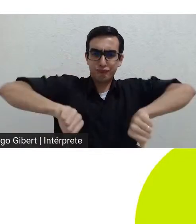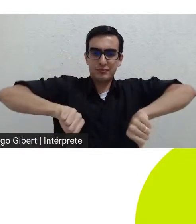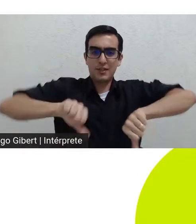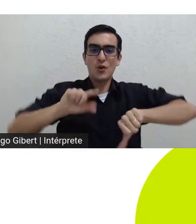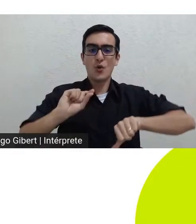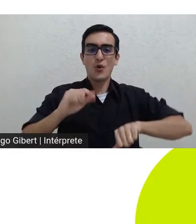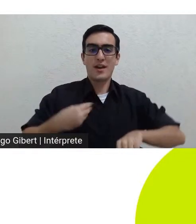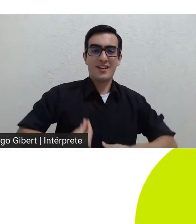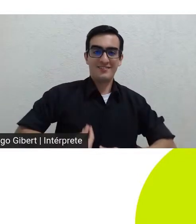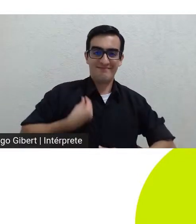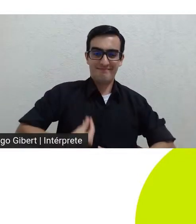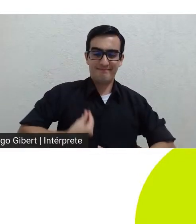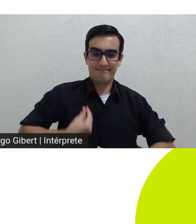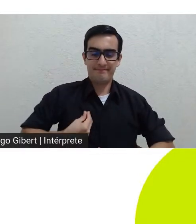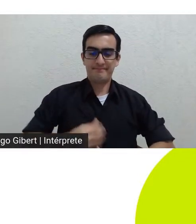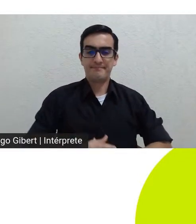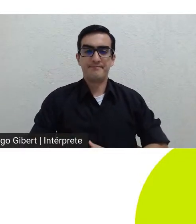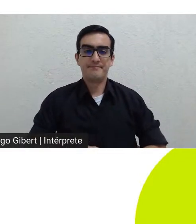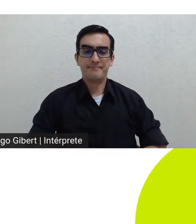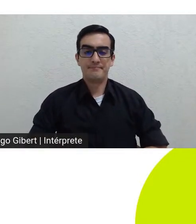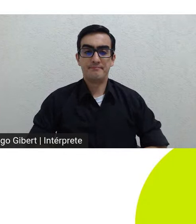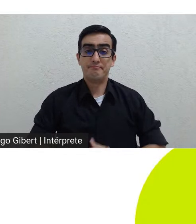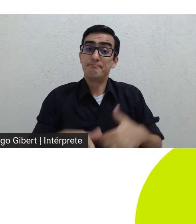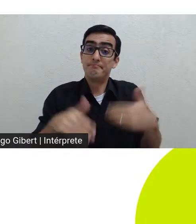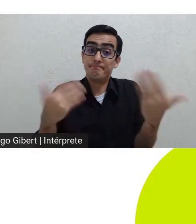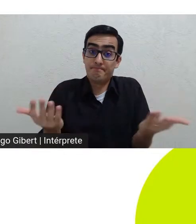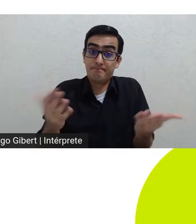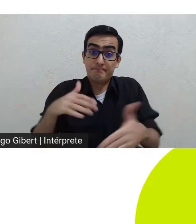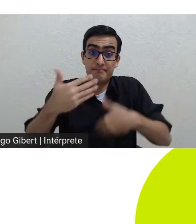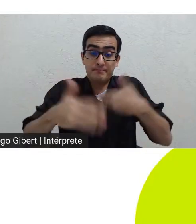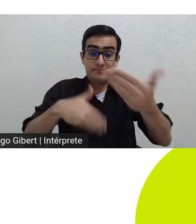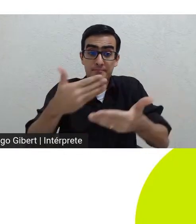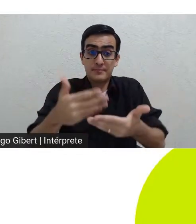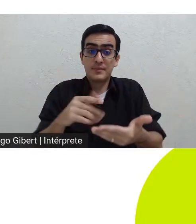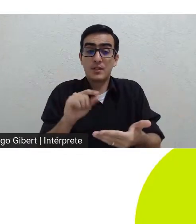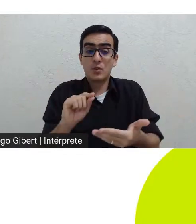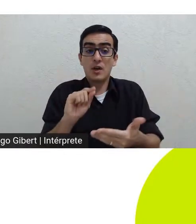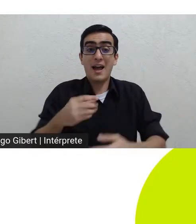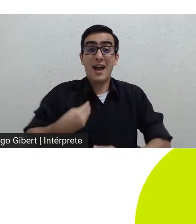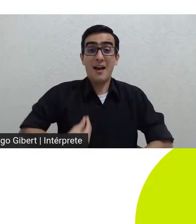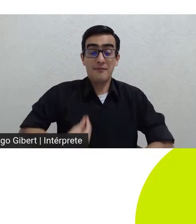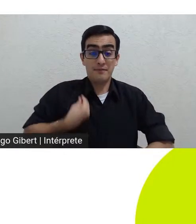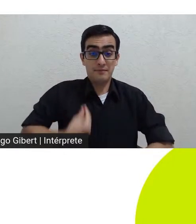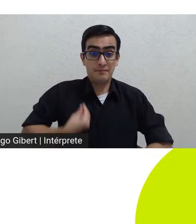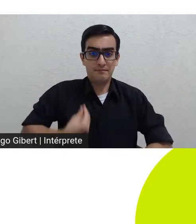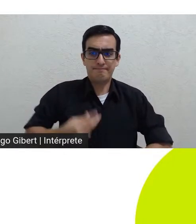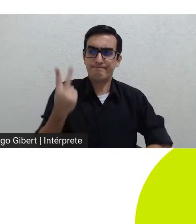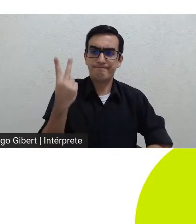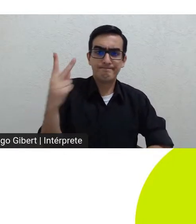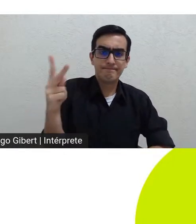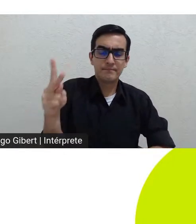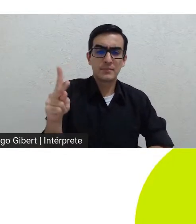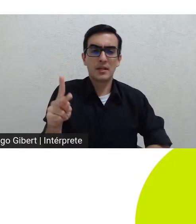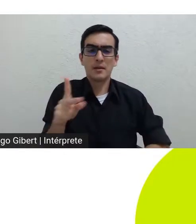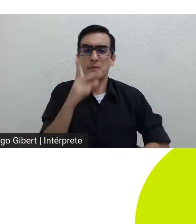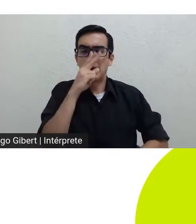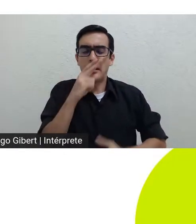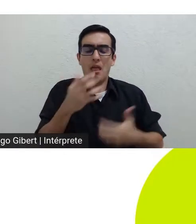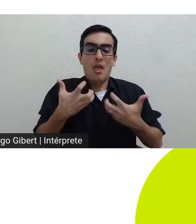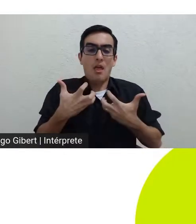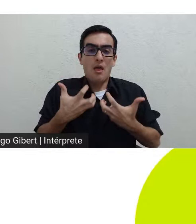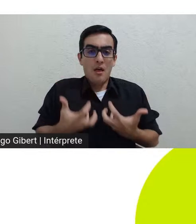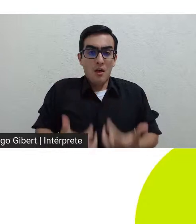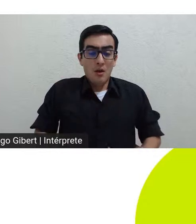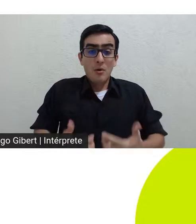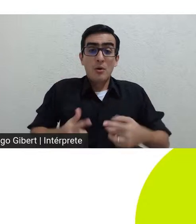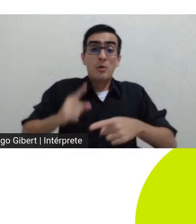o resultado disto é uma vida dominada por uma exaustiva rotina